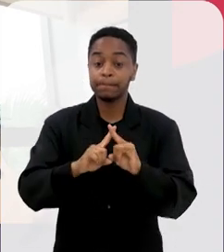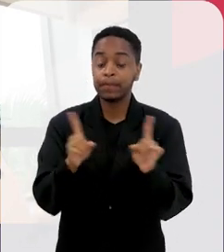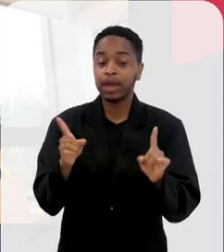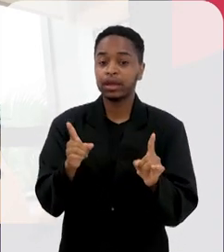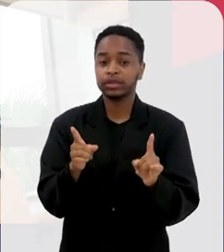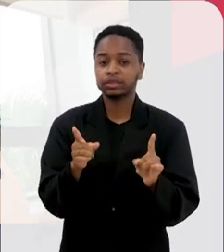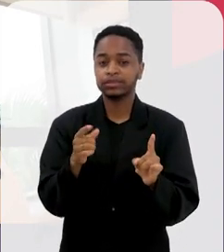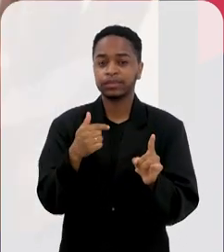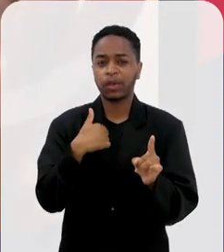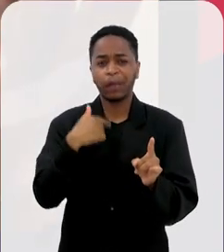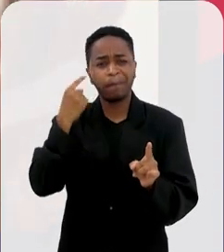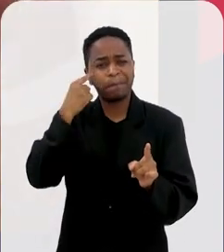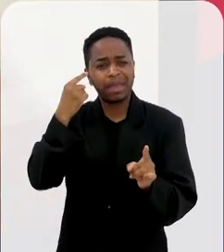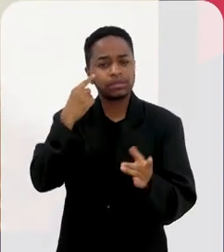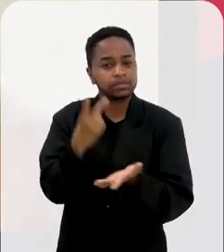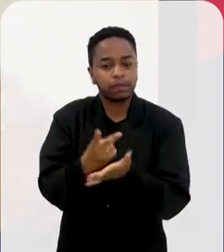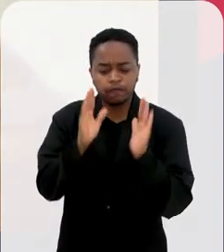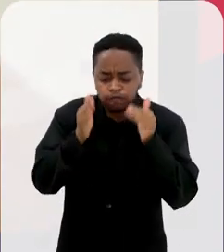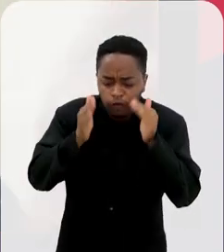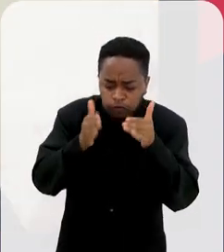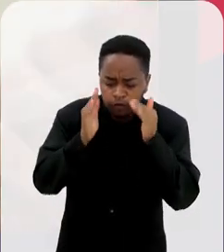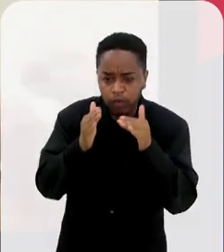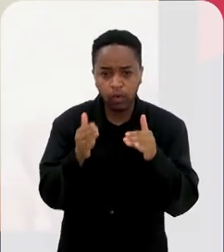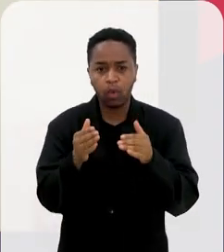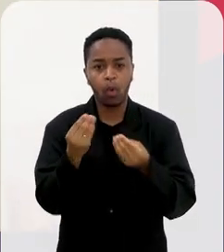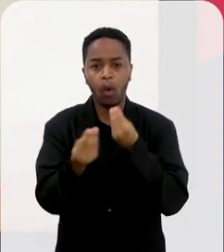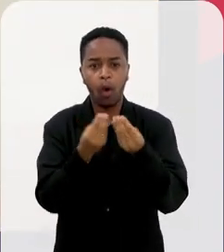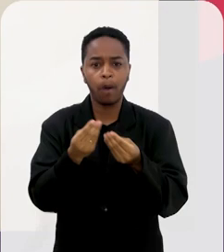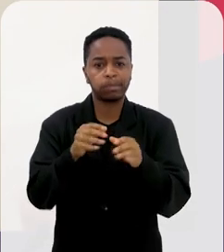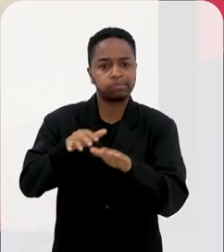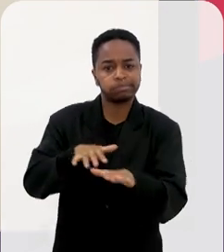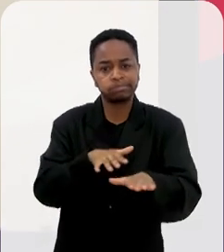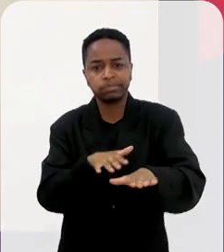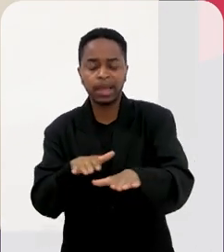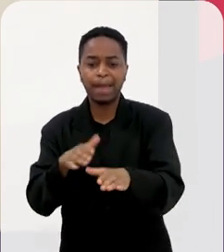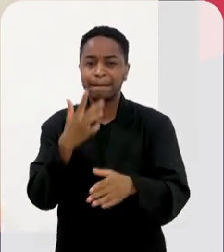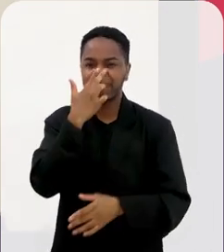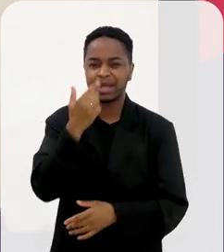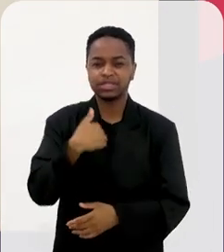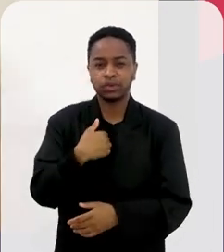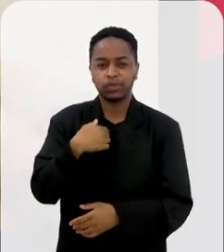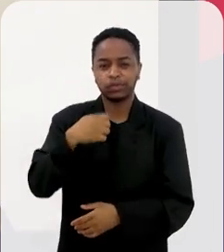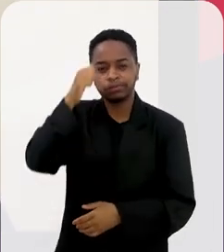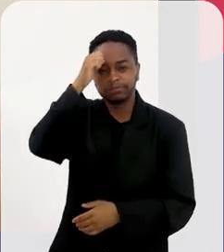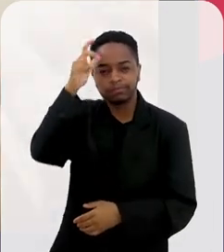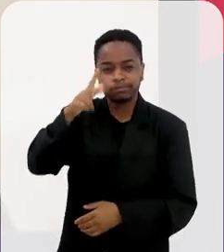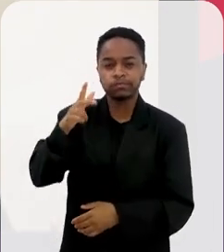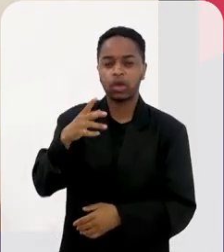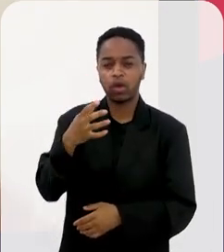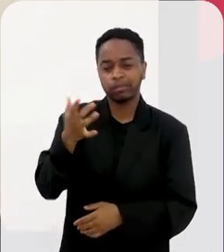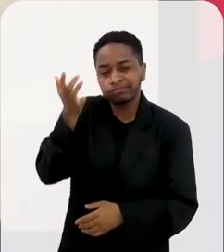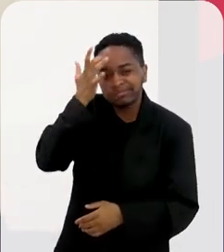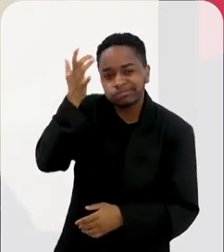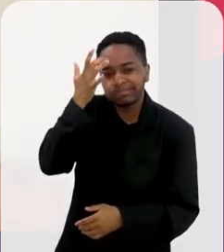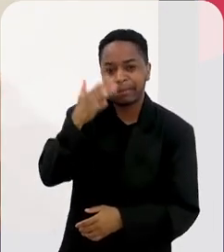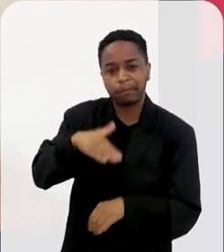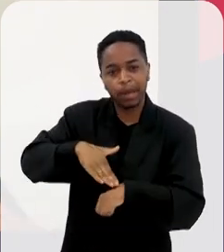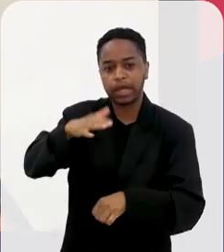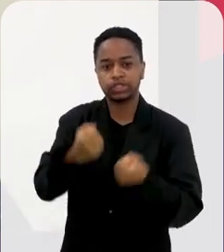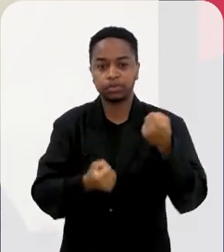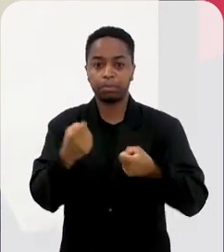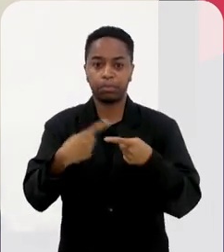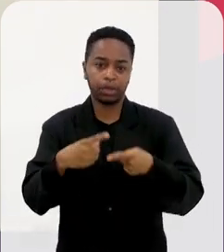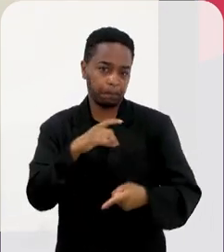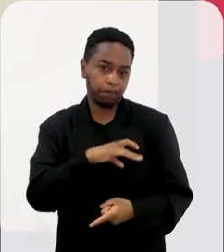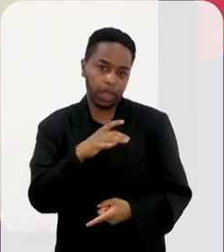Mas eu fico muito, eu fico pensando o tempo todo no trânsito quando eu estou dirigindo. Eu acho que eu fiquei até mais perito em dirigir, porque eu,